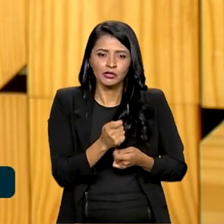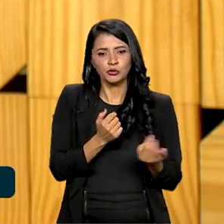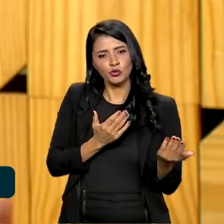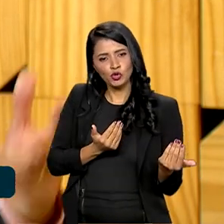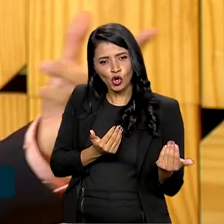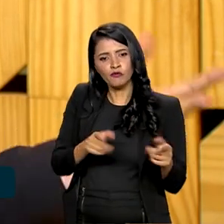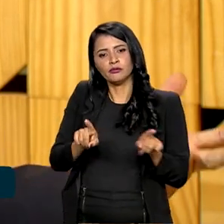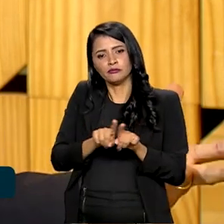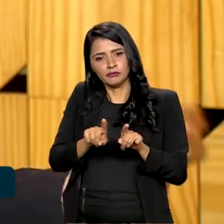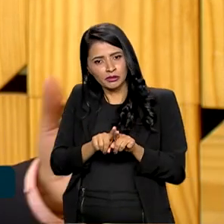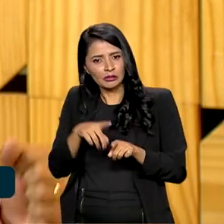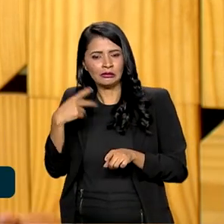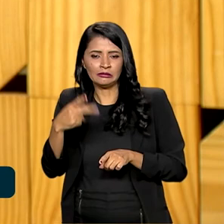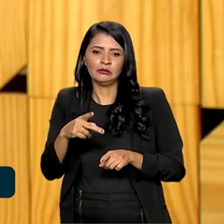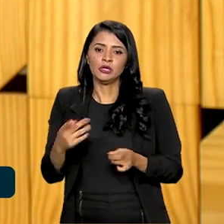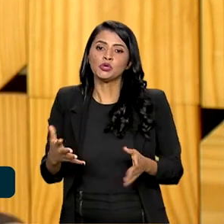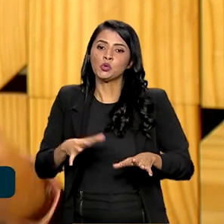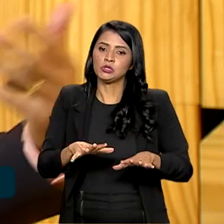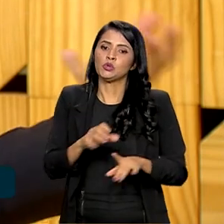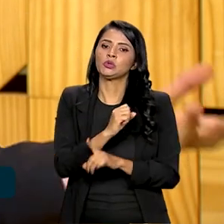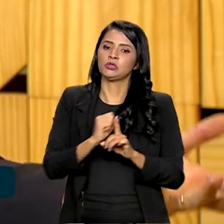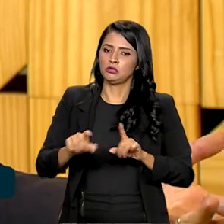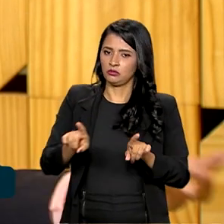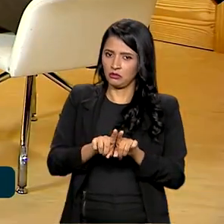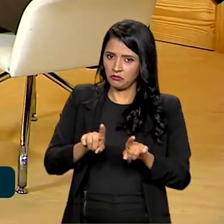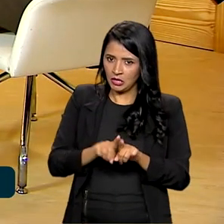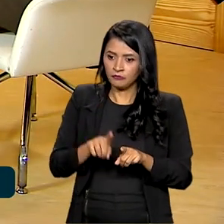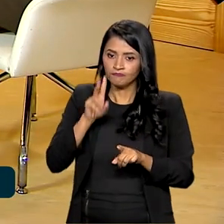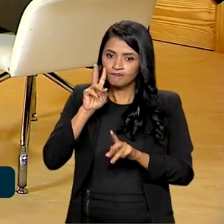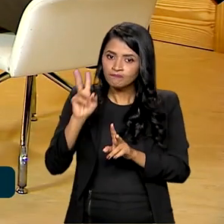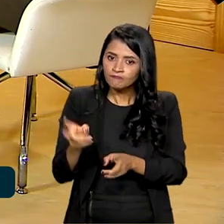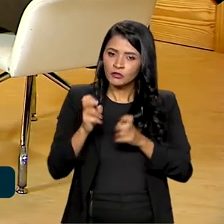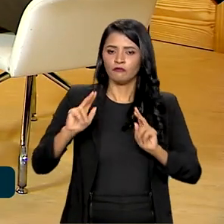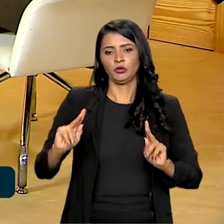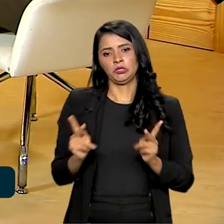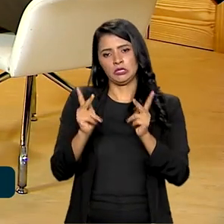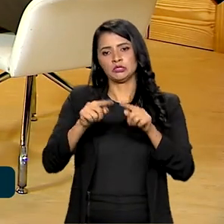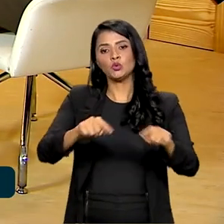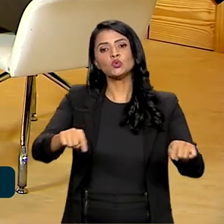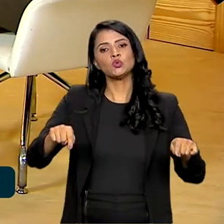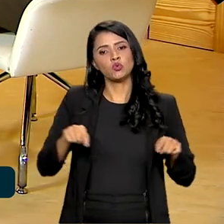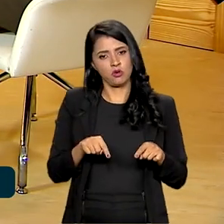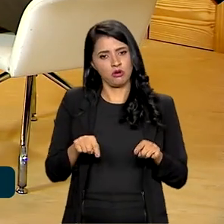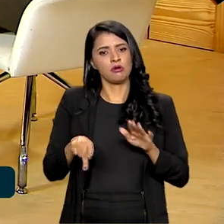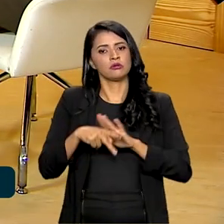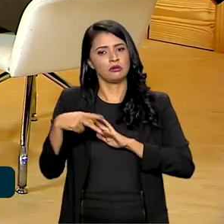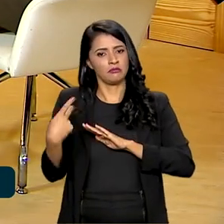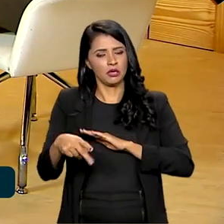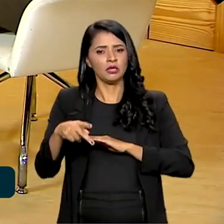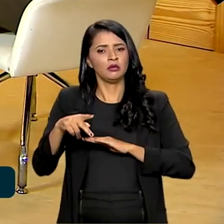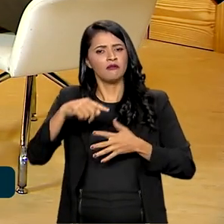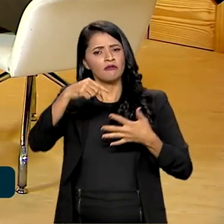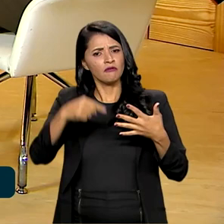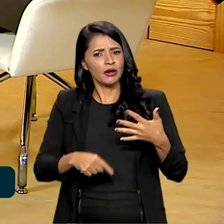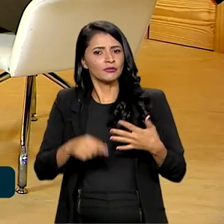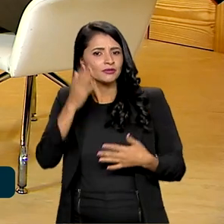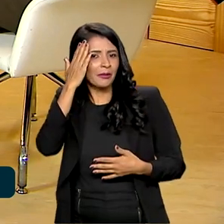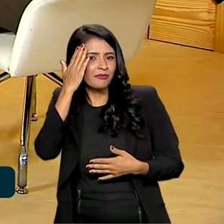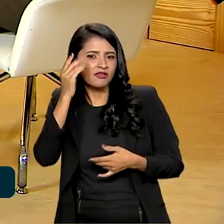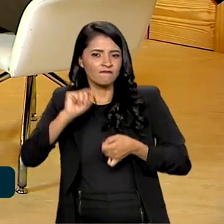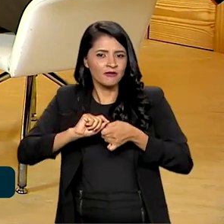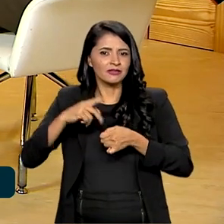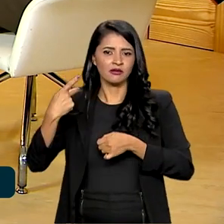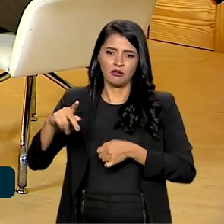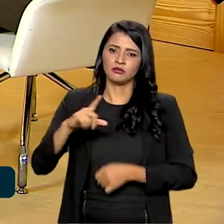pescadores, de inclusão social, de reconhecimento dos territórios pesqueiros, de todo um conjunto de saber e fazer. Então,